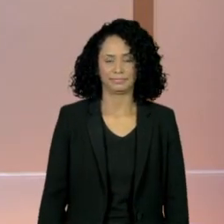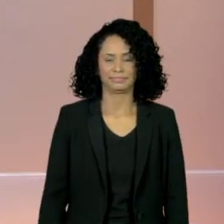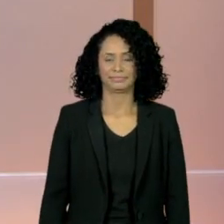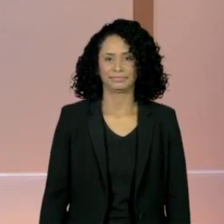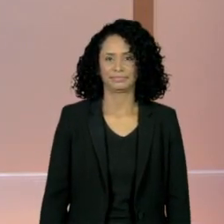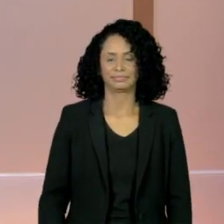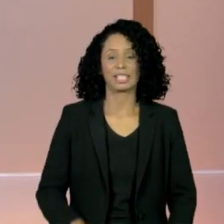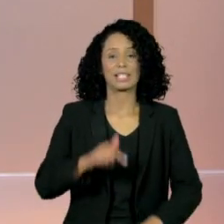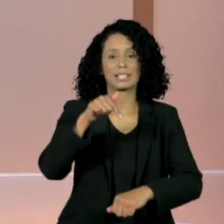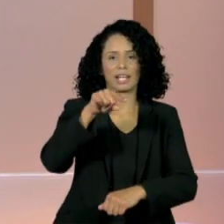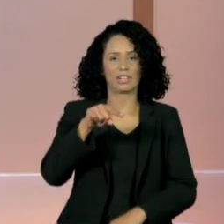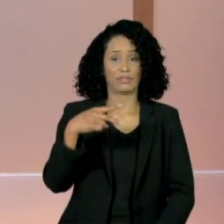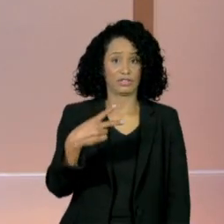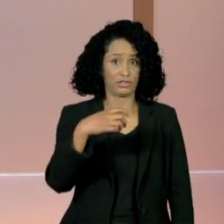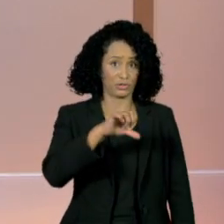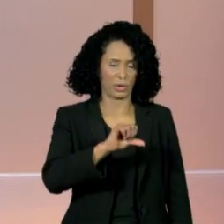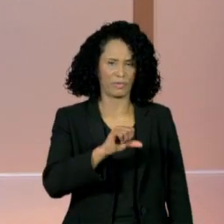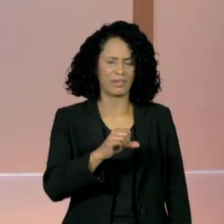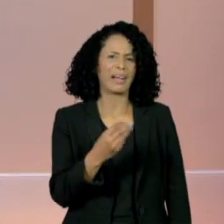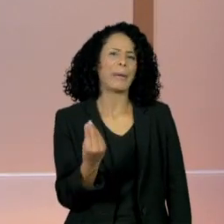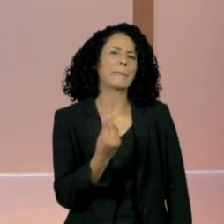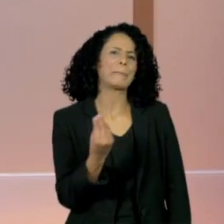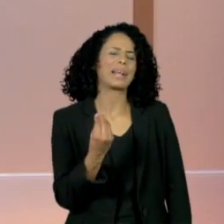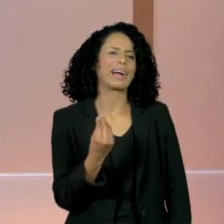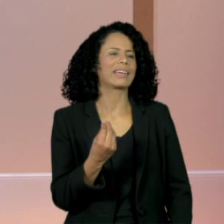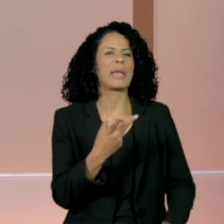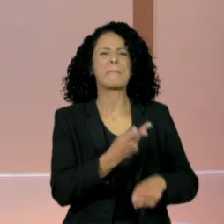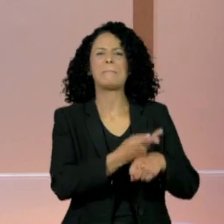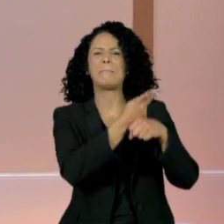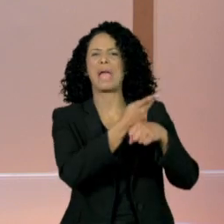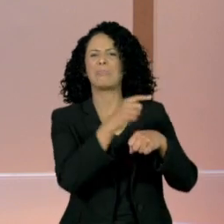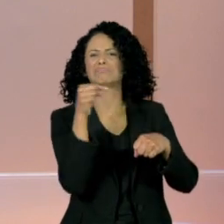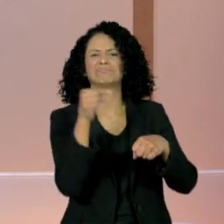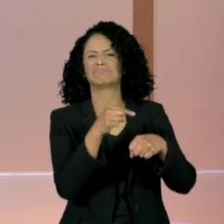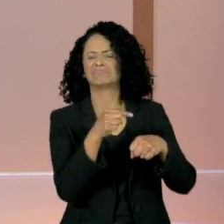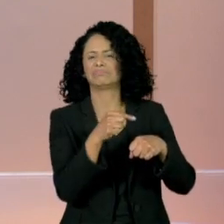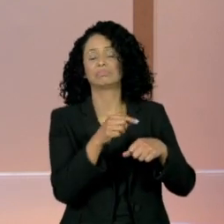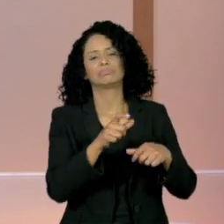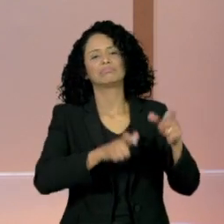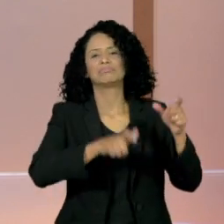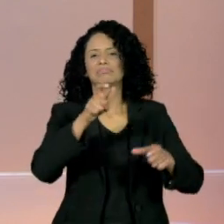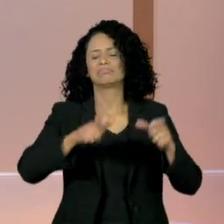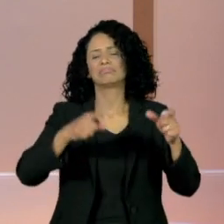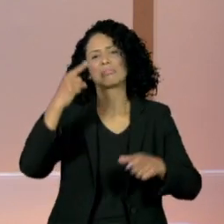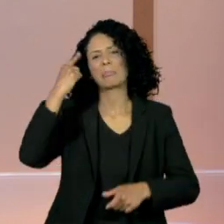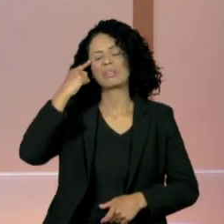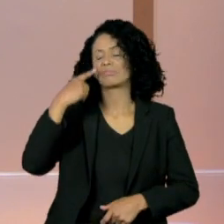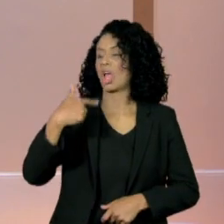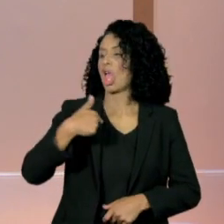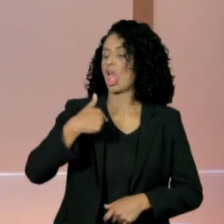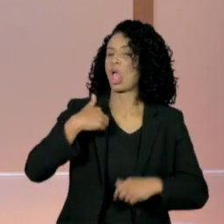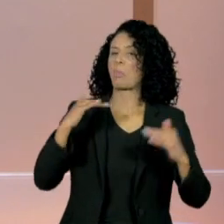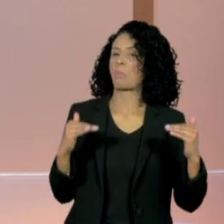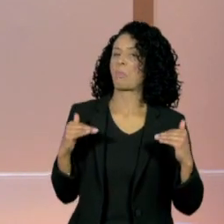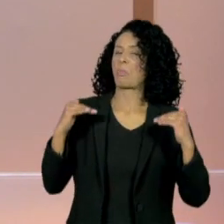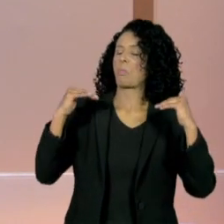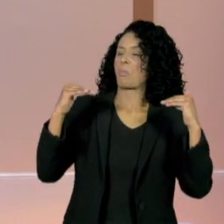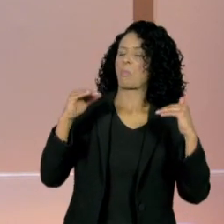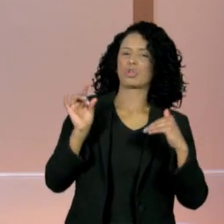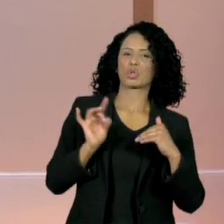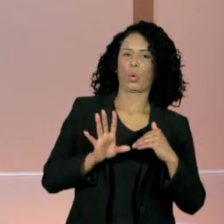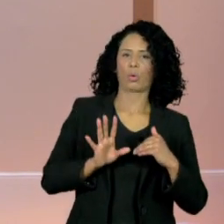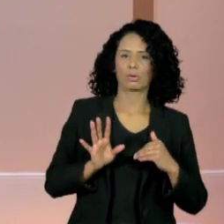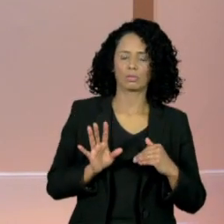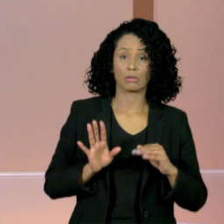7h29, para que servem títulos e prêmios? Para uns, apenas um reconhecimento de um trabalho feito e nada mais que isso.